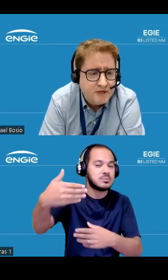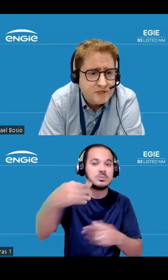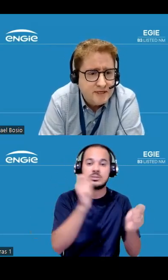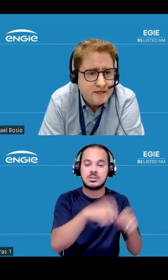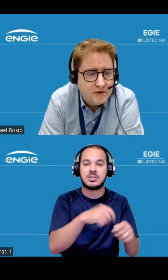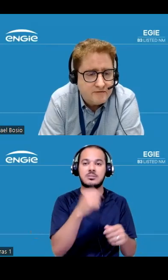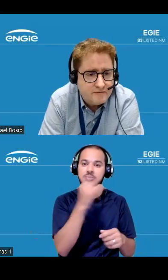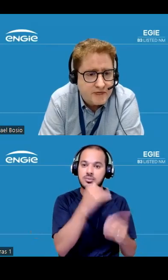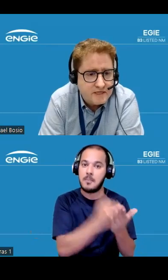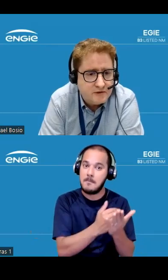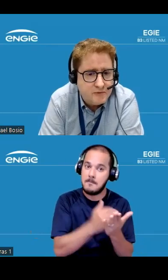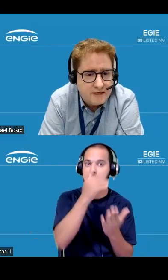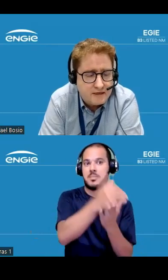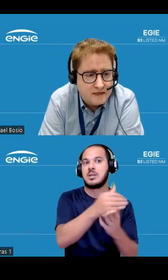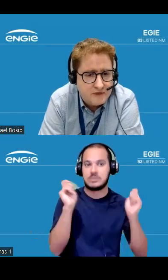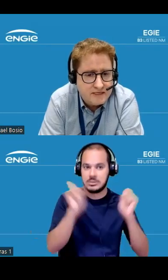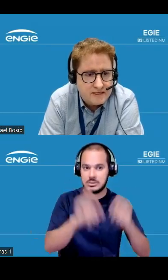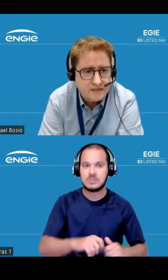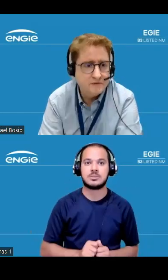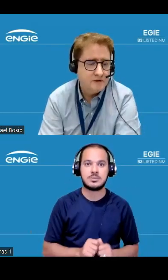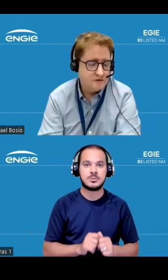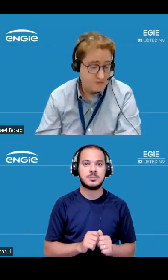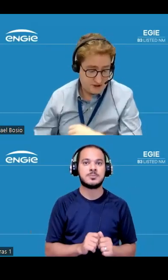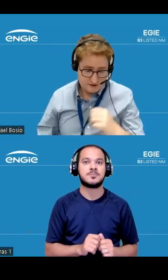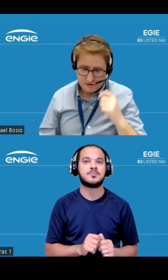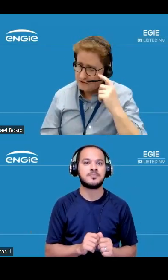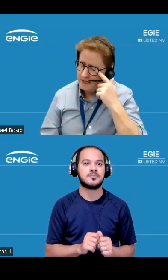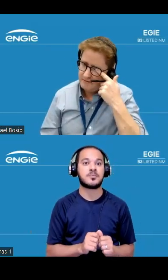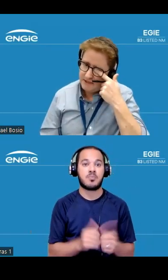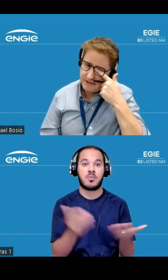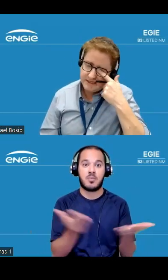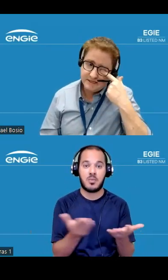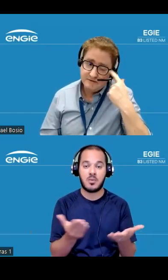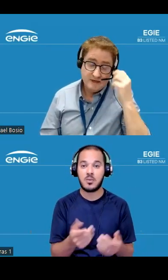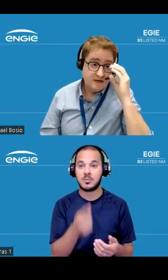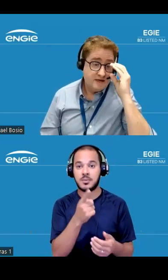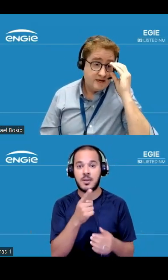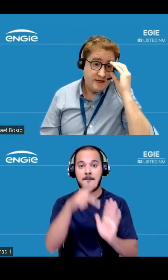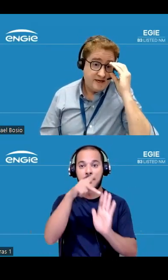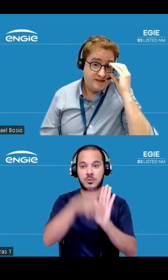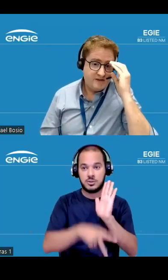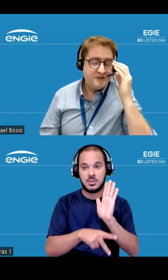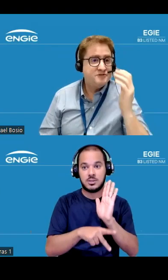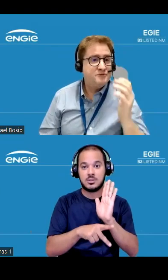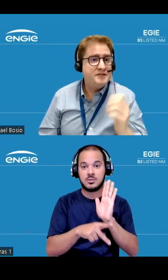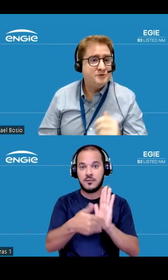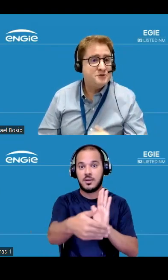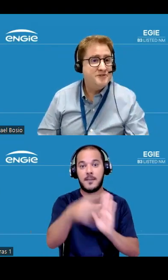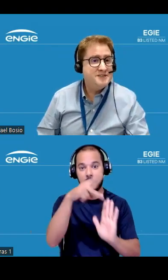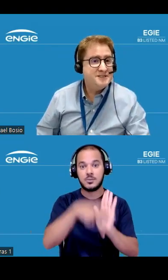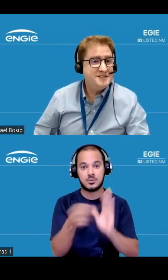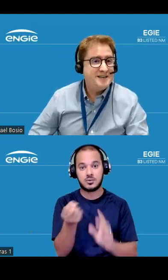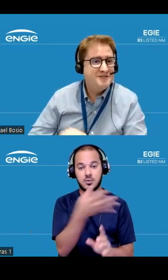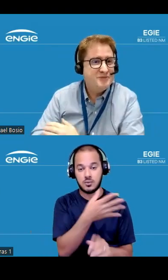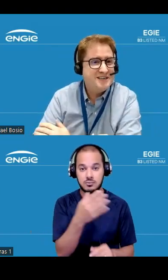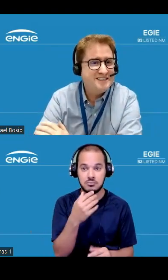que podemos seguir agora trazendo uma atualização dos projetos em implantação definitivamente a última